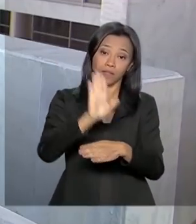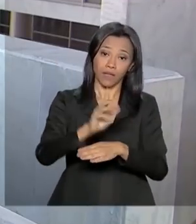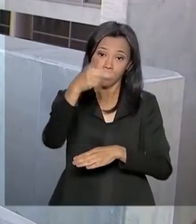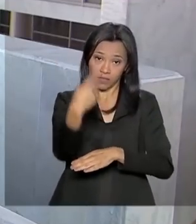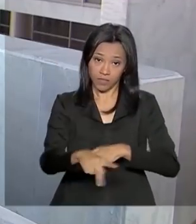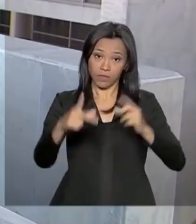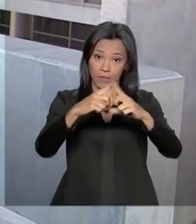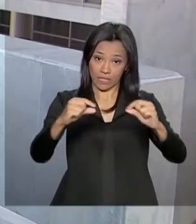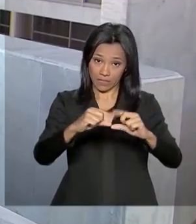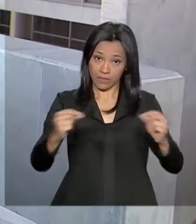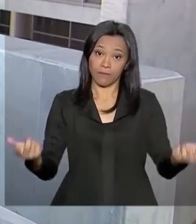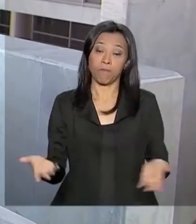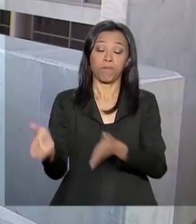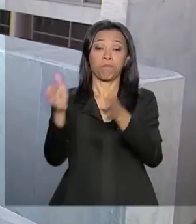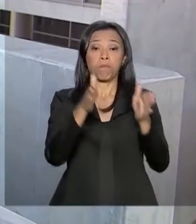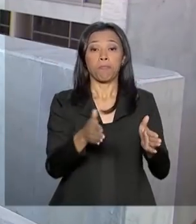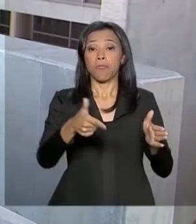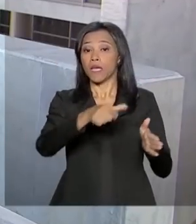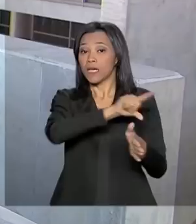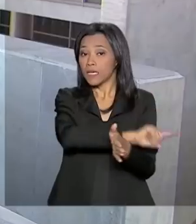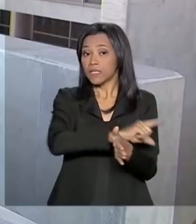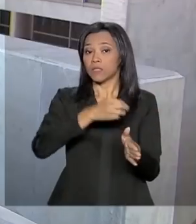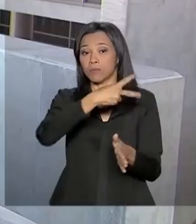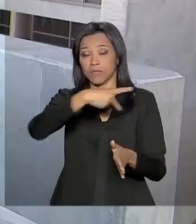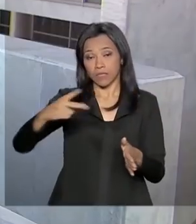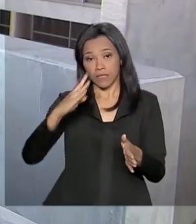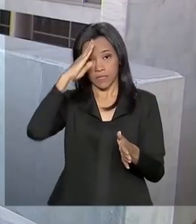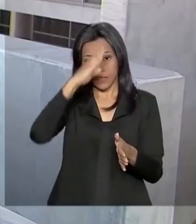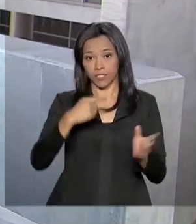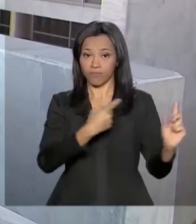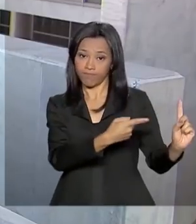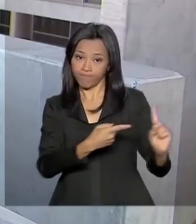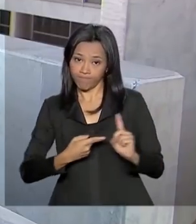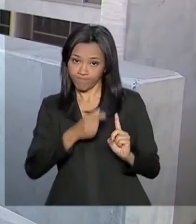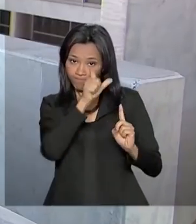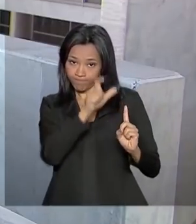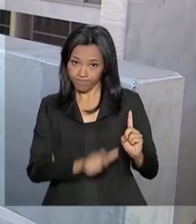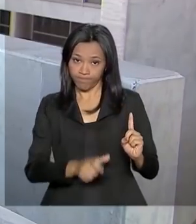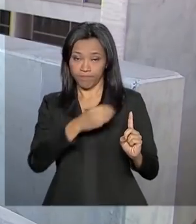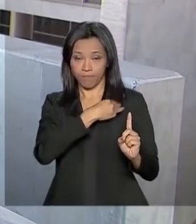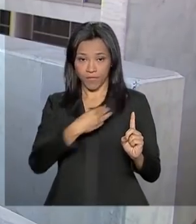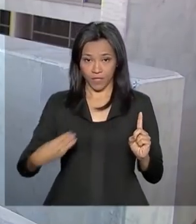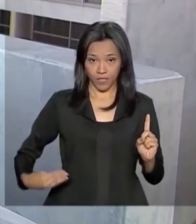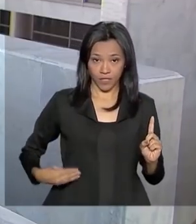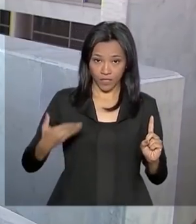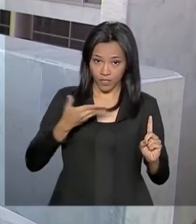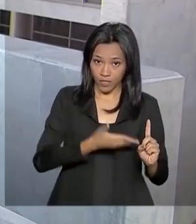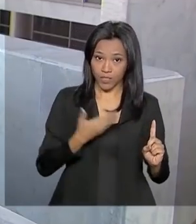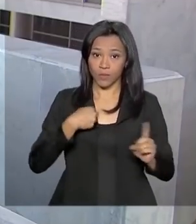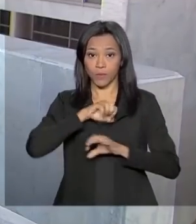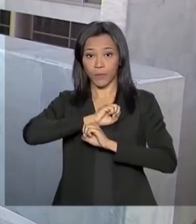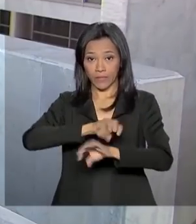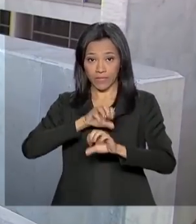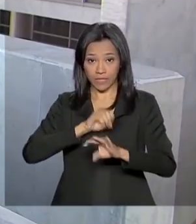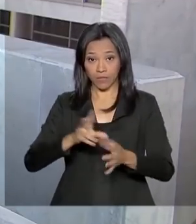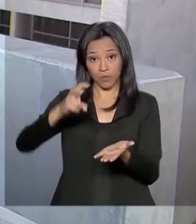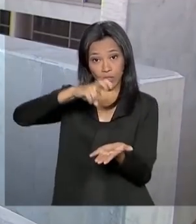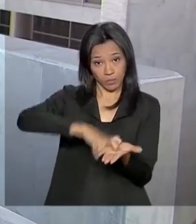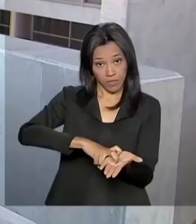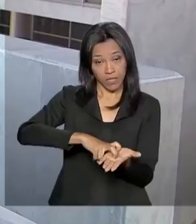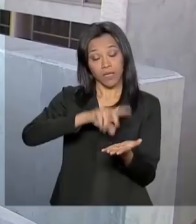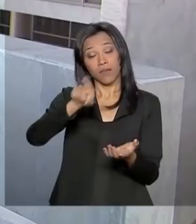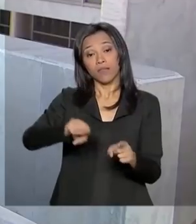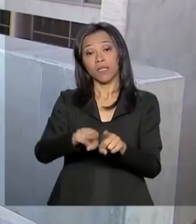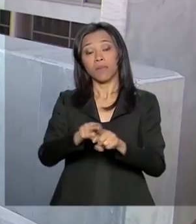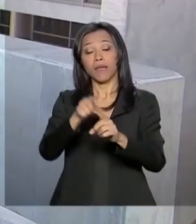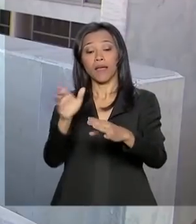Antes disso, o presidente Bolsonaro recebe o ministro da Educação, Abram Veitral, pela manhã aqui no Palácio do Planalto. E